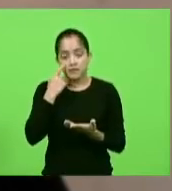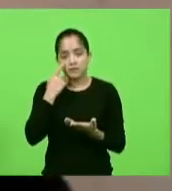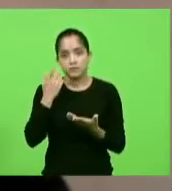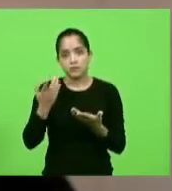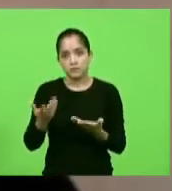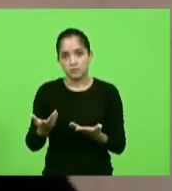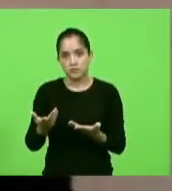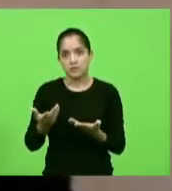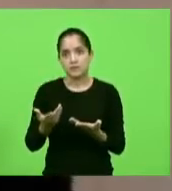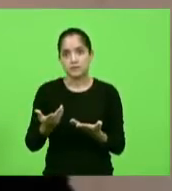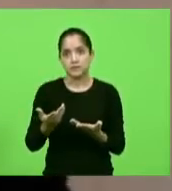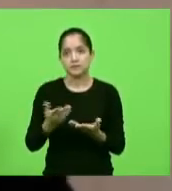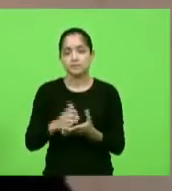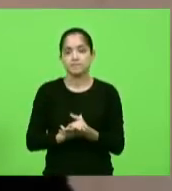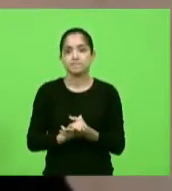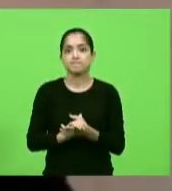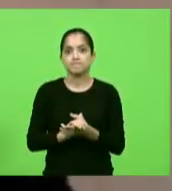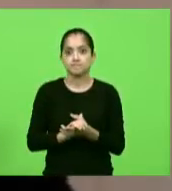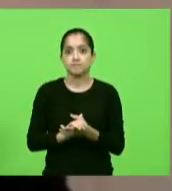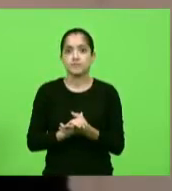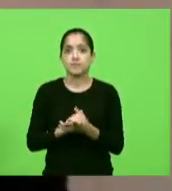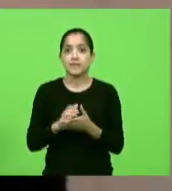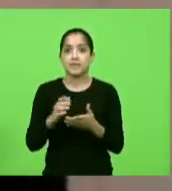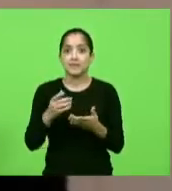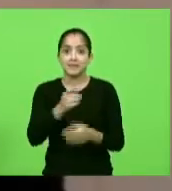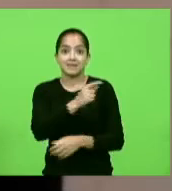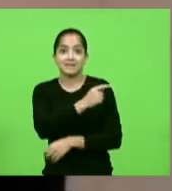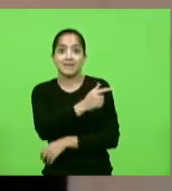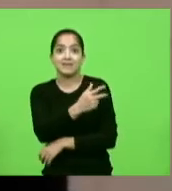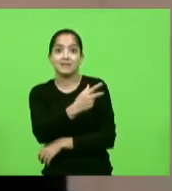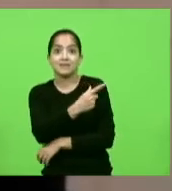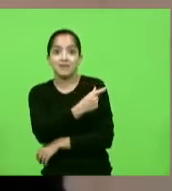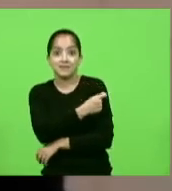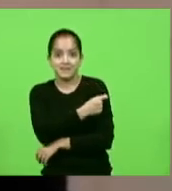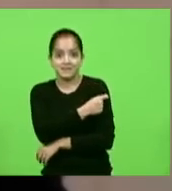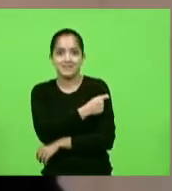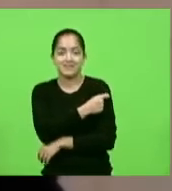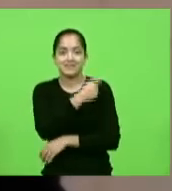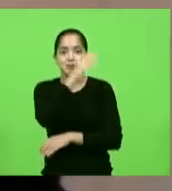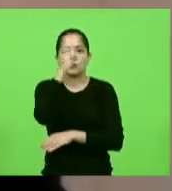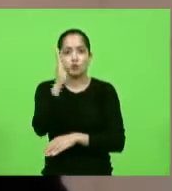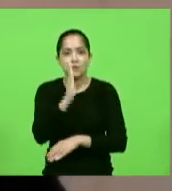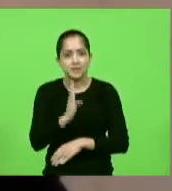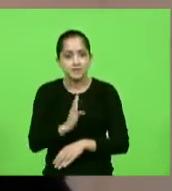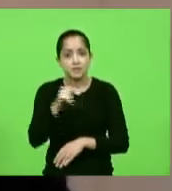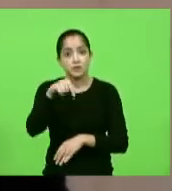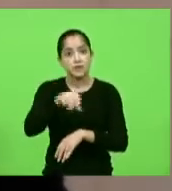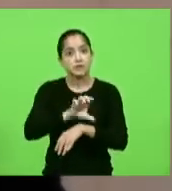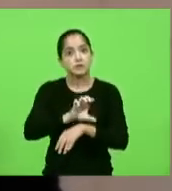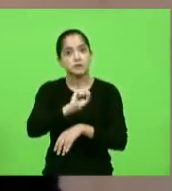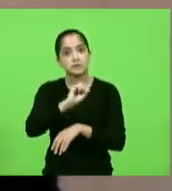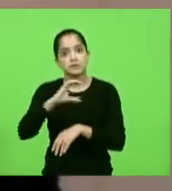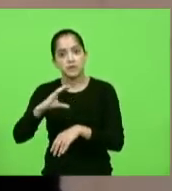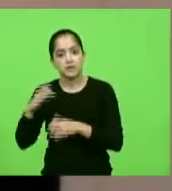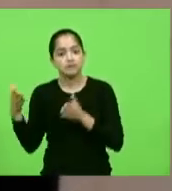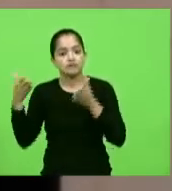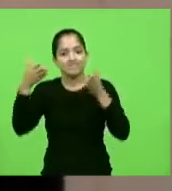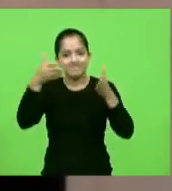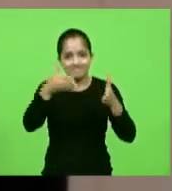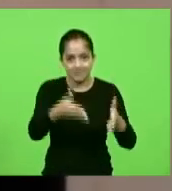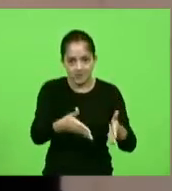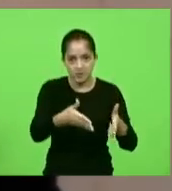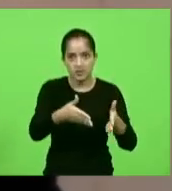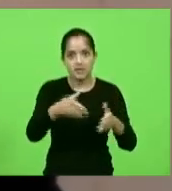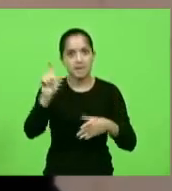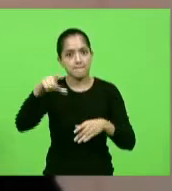a prensão, esse ritmo da questão da vacinação no Brasil e em Santa Catarina, hoje chega mais uma remessa